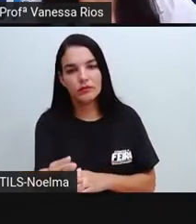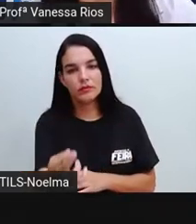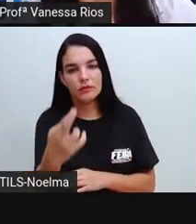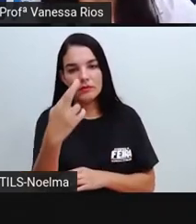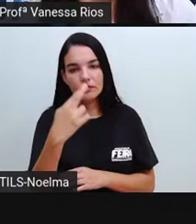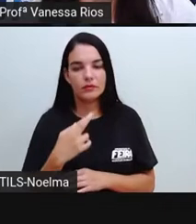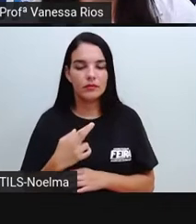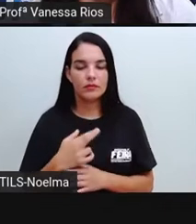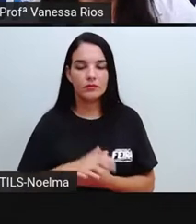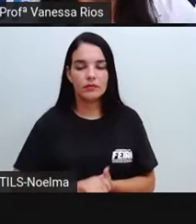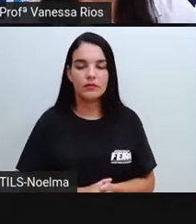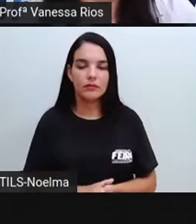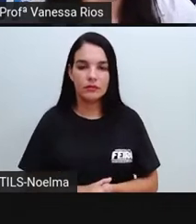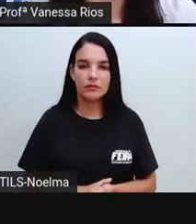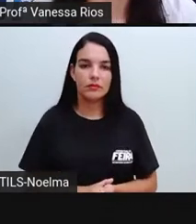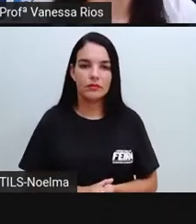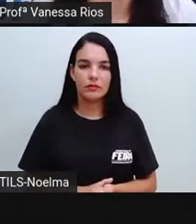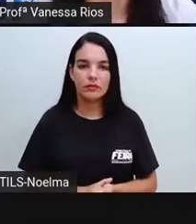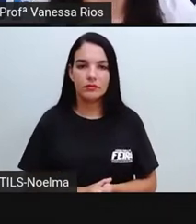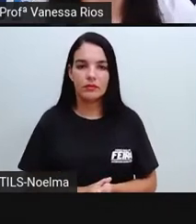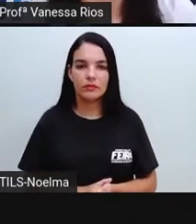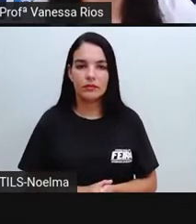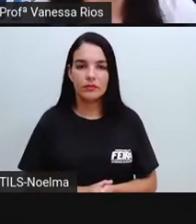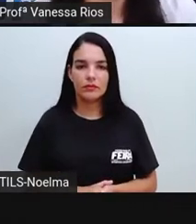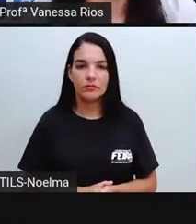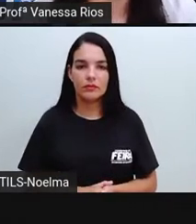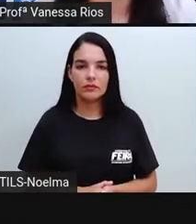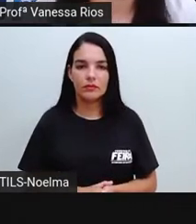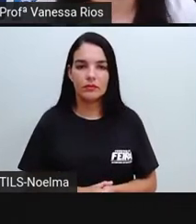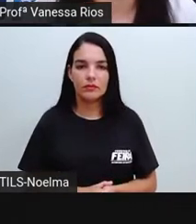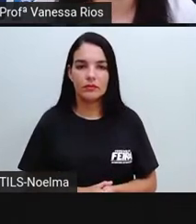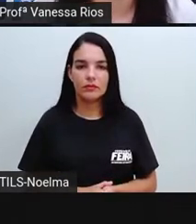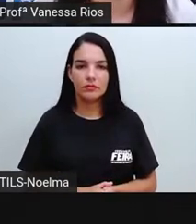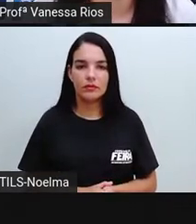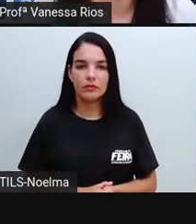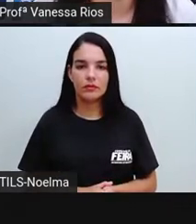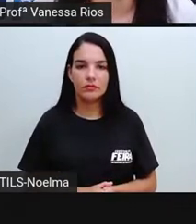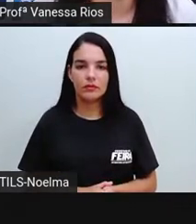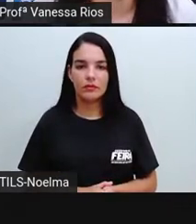ali, dê ali as respostas relacionadas ao que lhe foi perguntado.